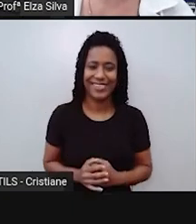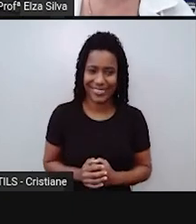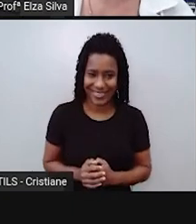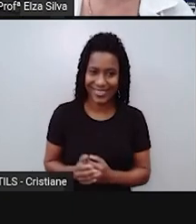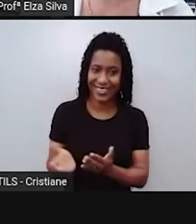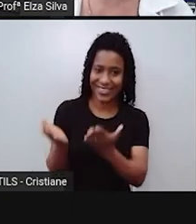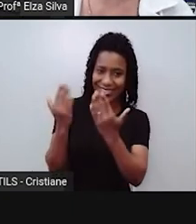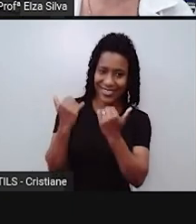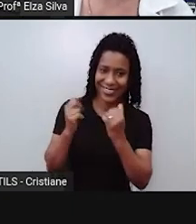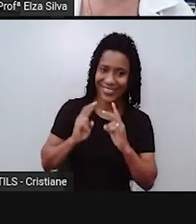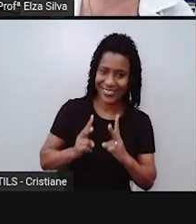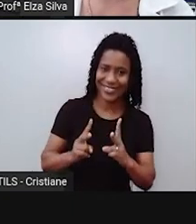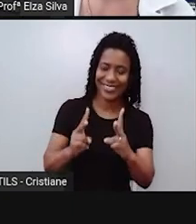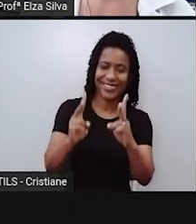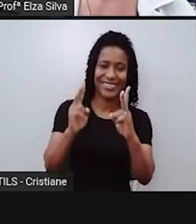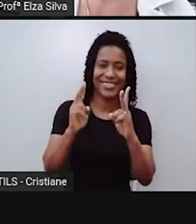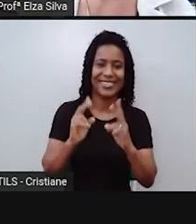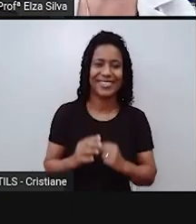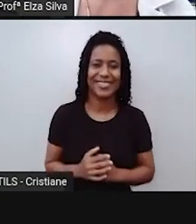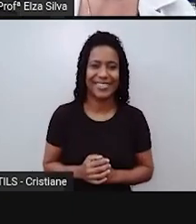Let's go. Next one.